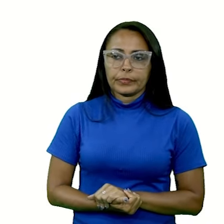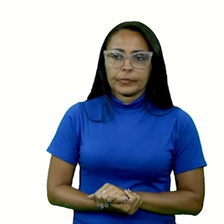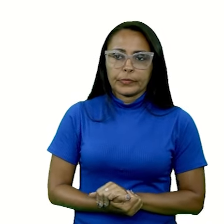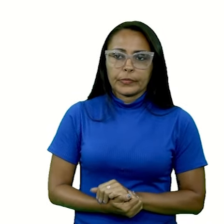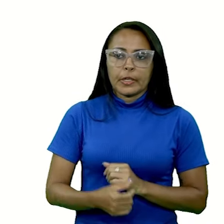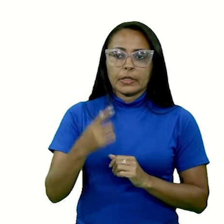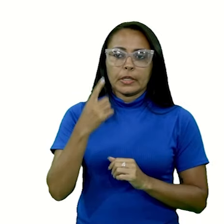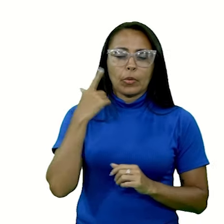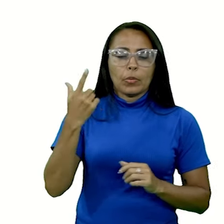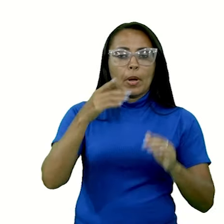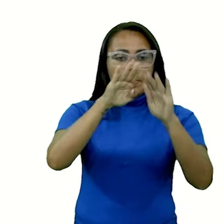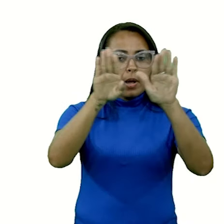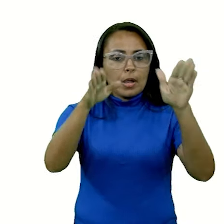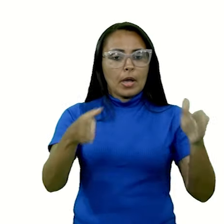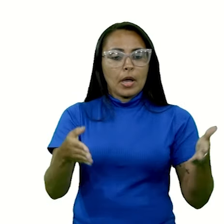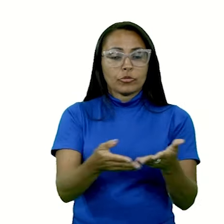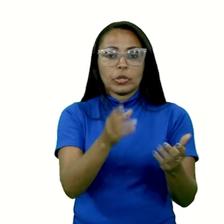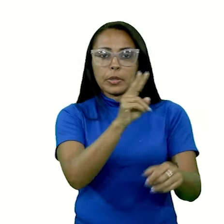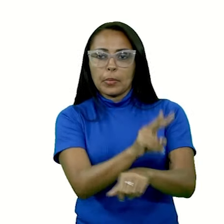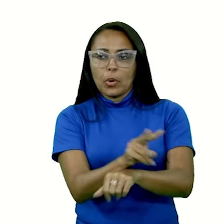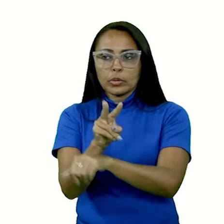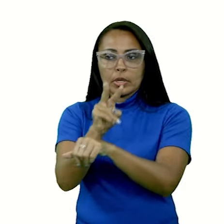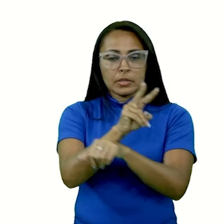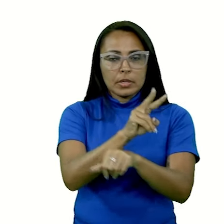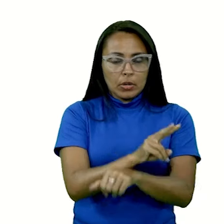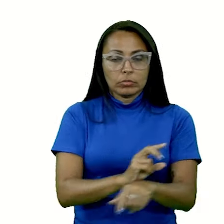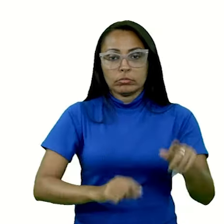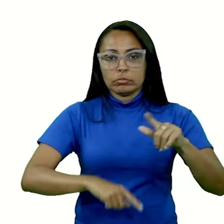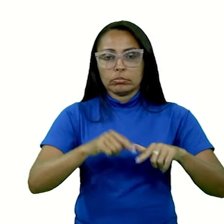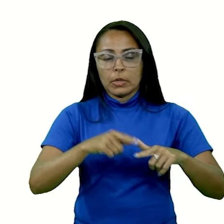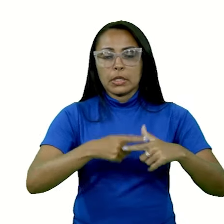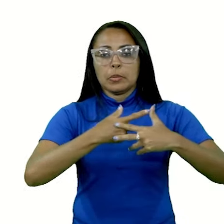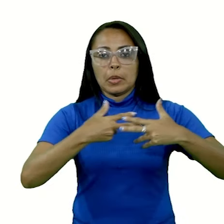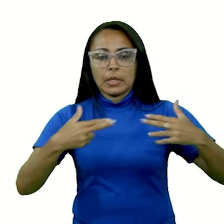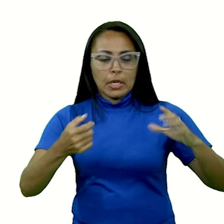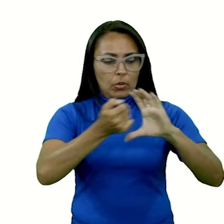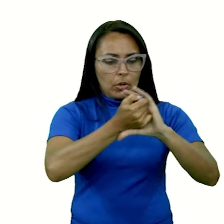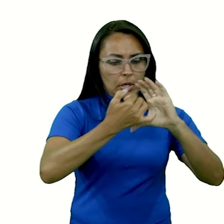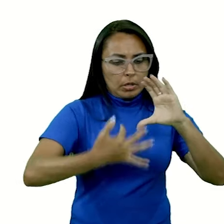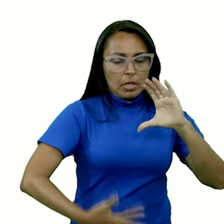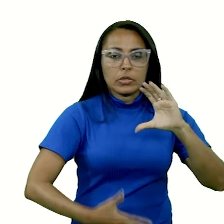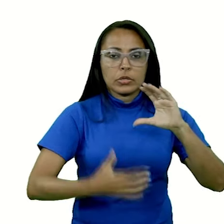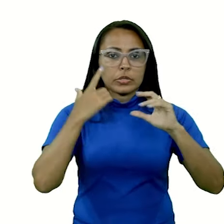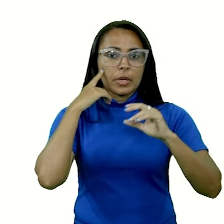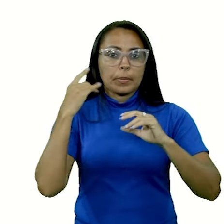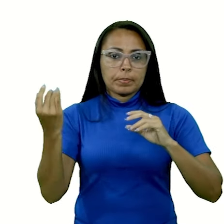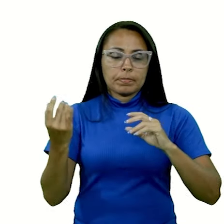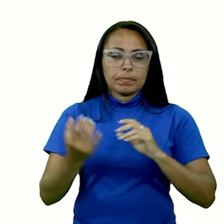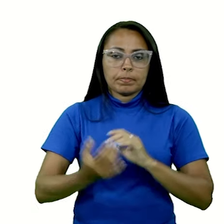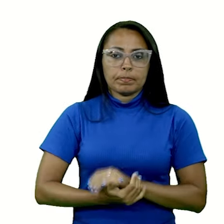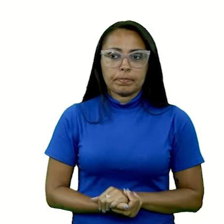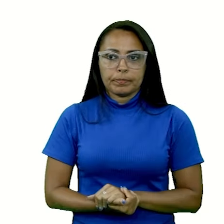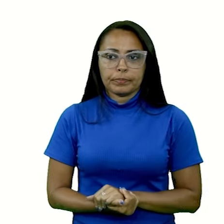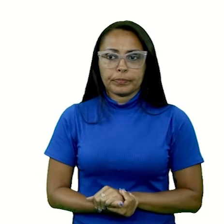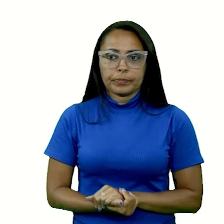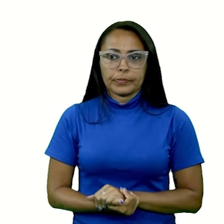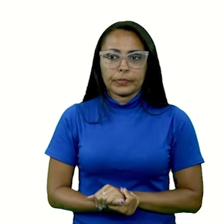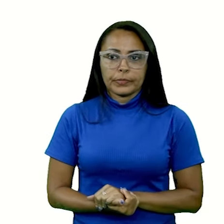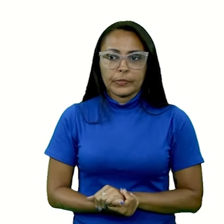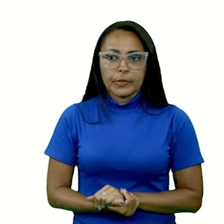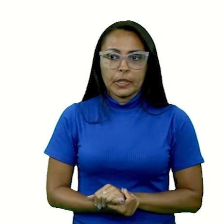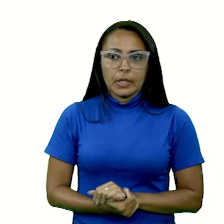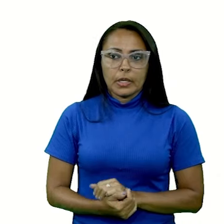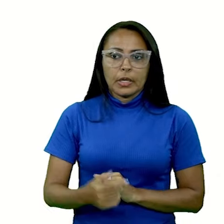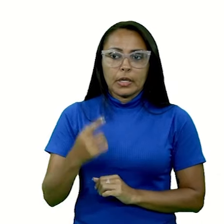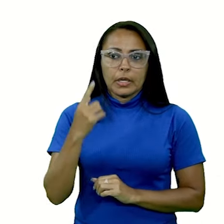de proteção, para poder conter, proteger e comunicar as características principais do item. A obtenção, que é a atividade